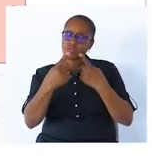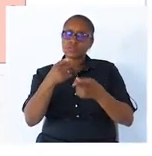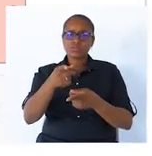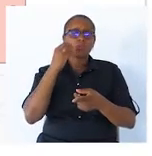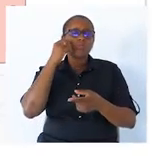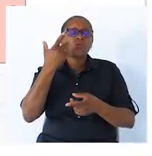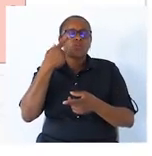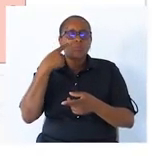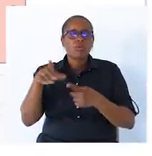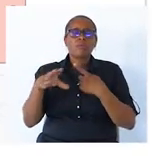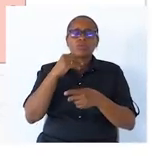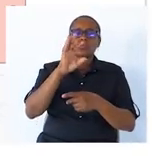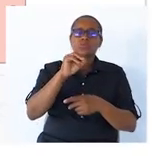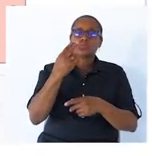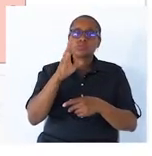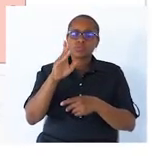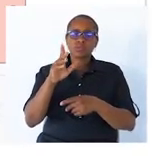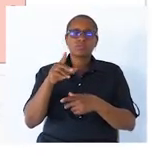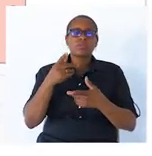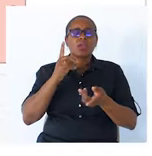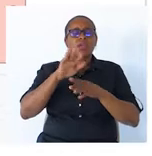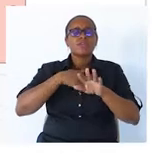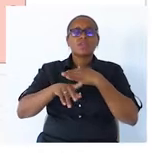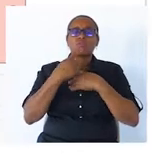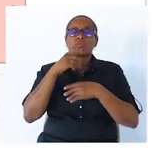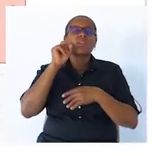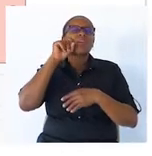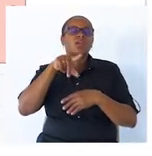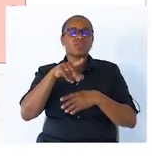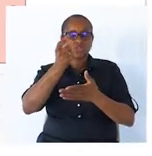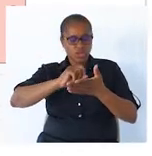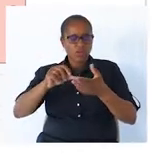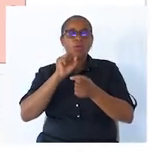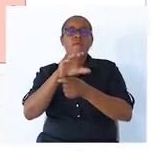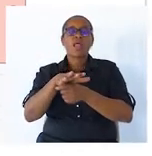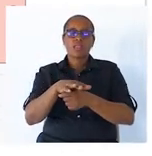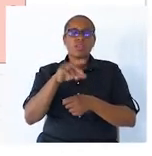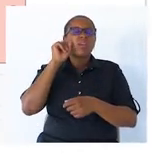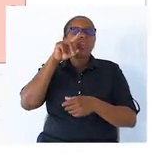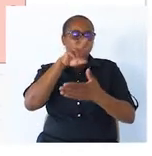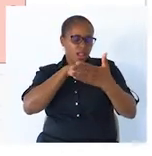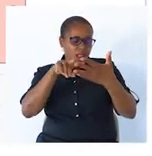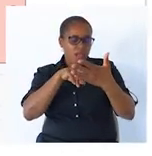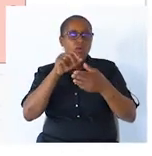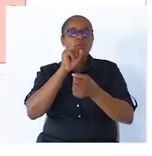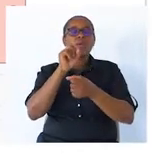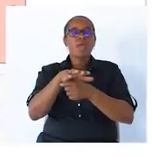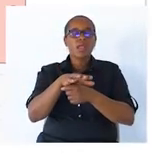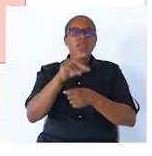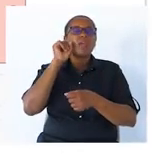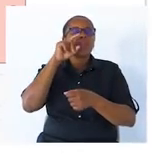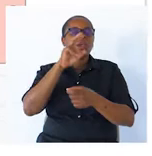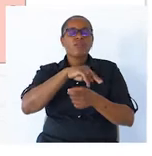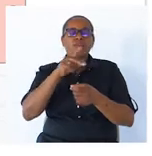sujeito? É colocar a questão. Quem? Quem escreveu o e-mail? Quem leu o e-mail? Quem